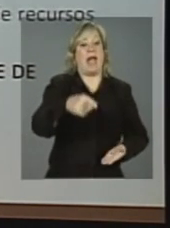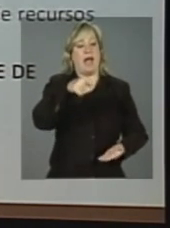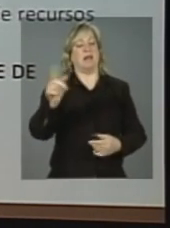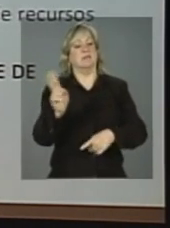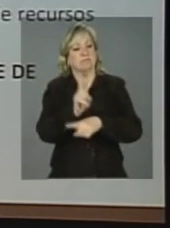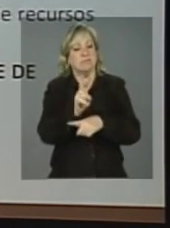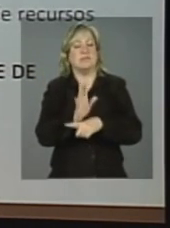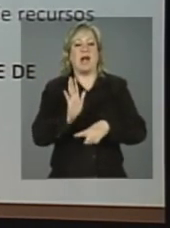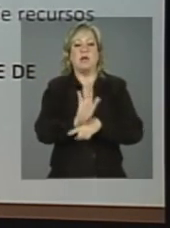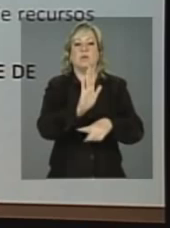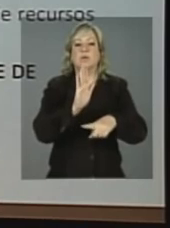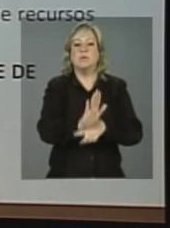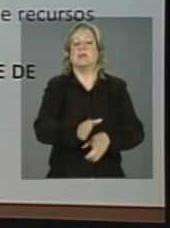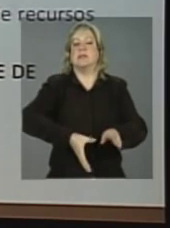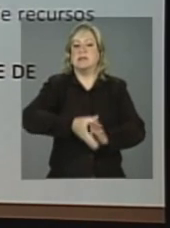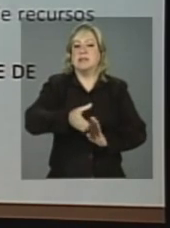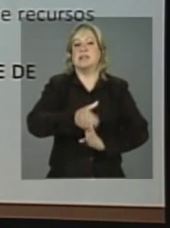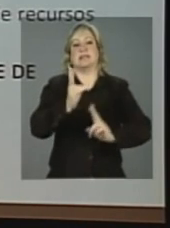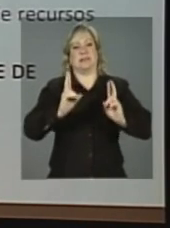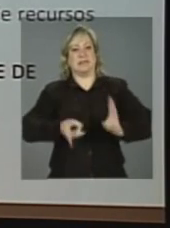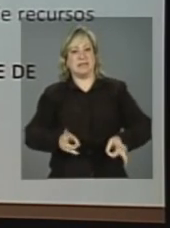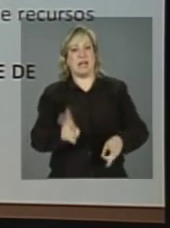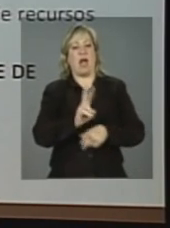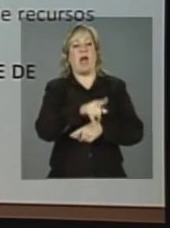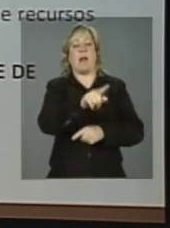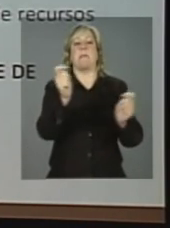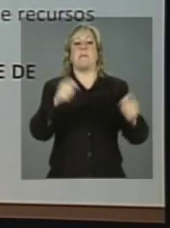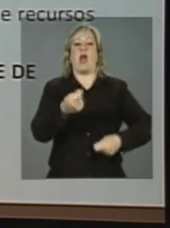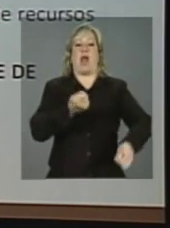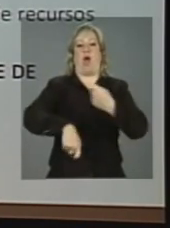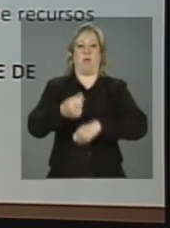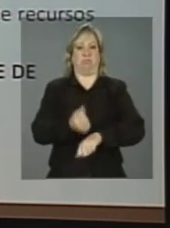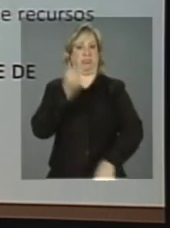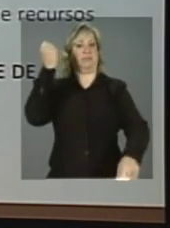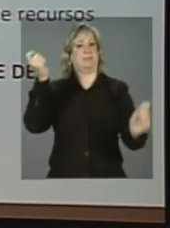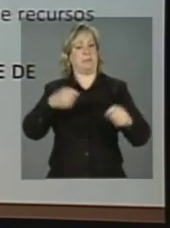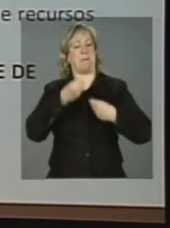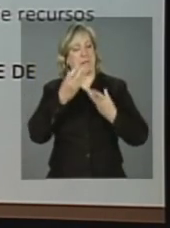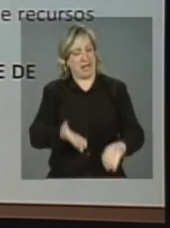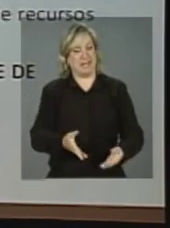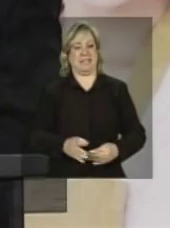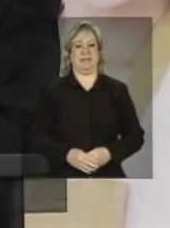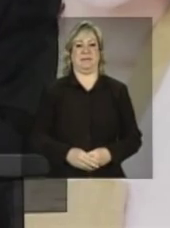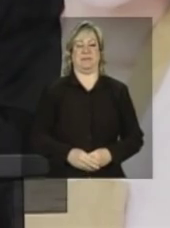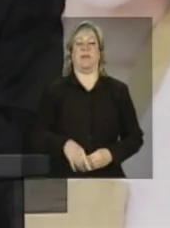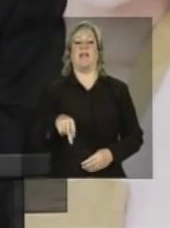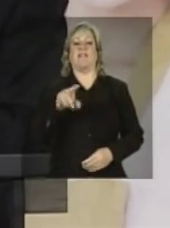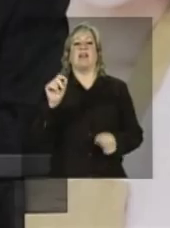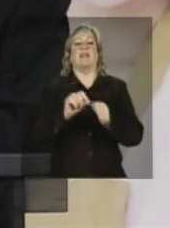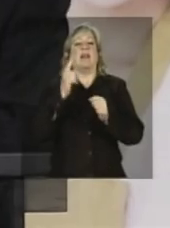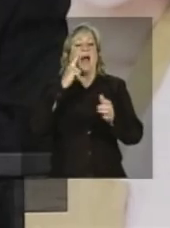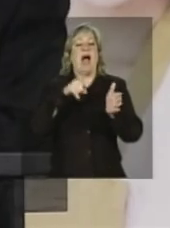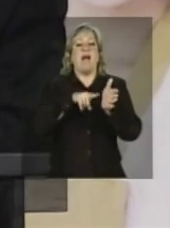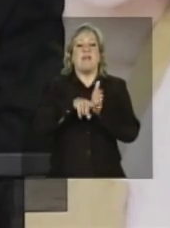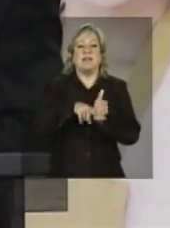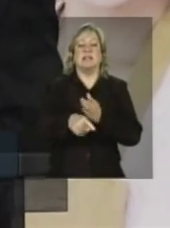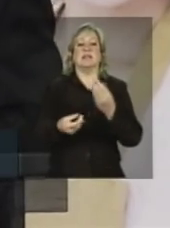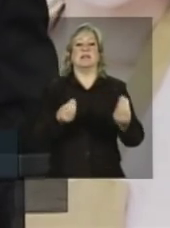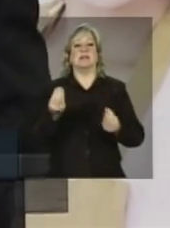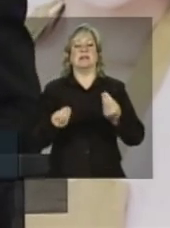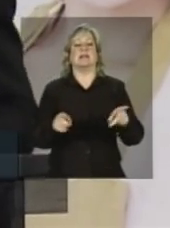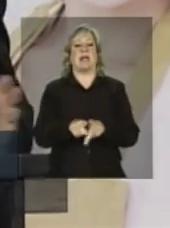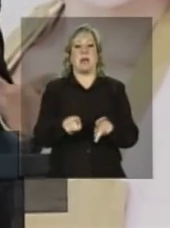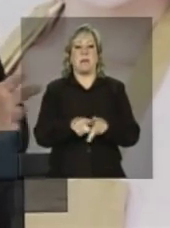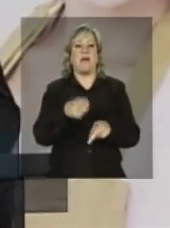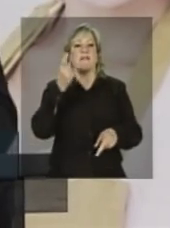sempre terá uma orientação e um acompanhamento para que o seu negócio dê certo. Vai ser feita a avaliação e vai ser